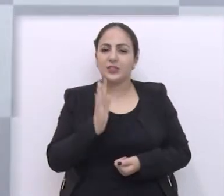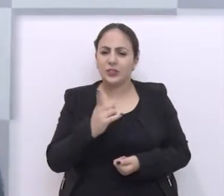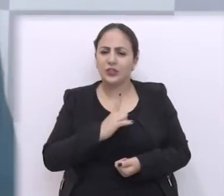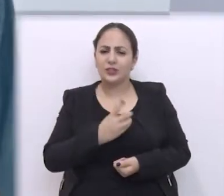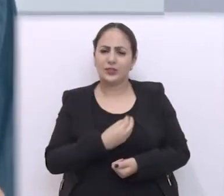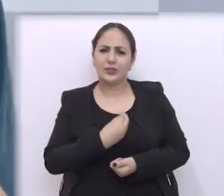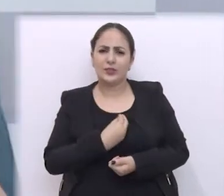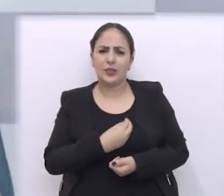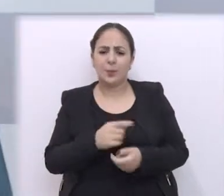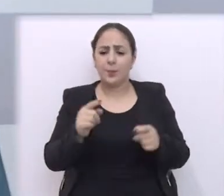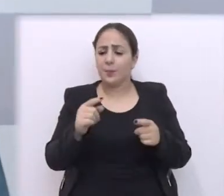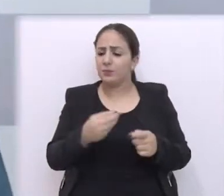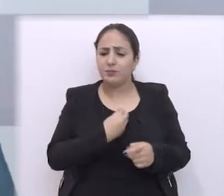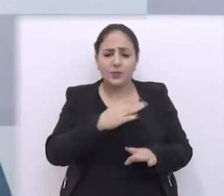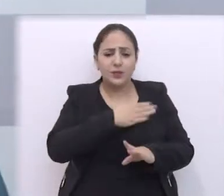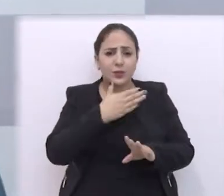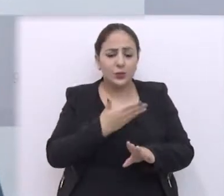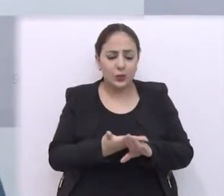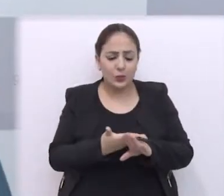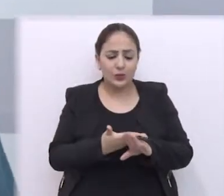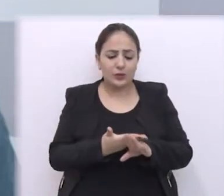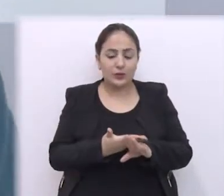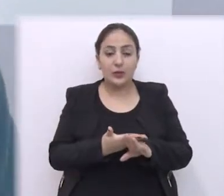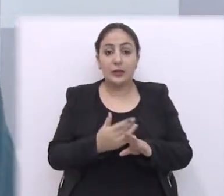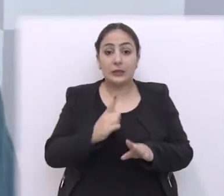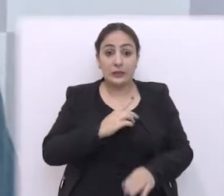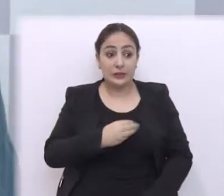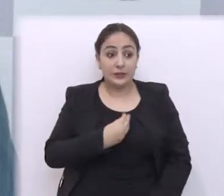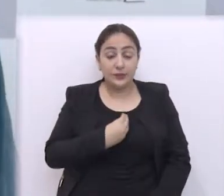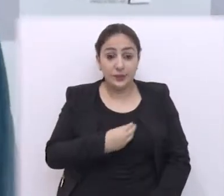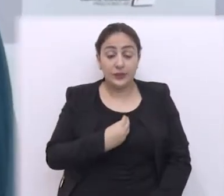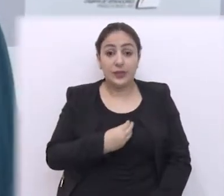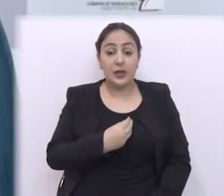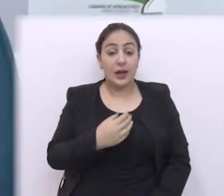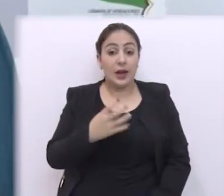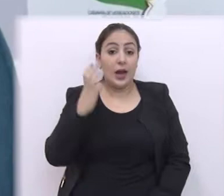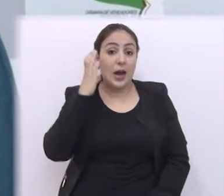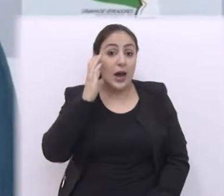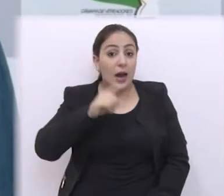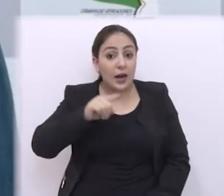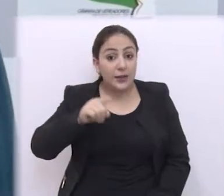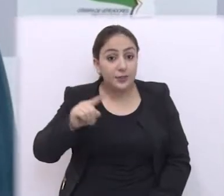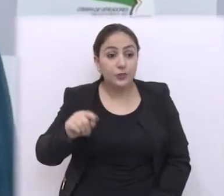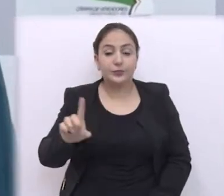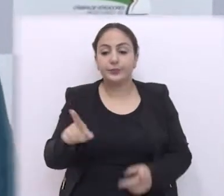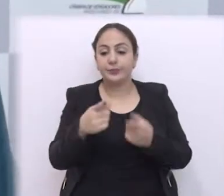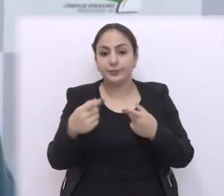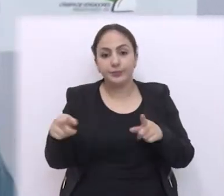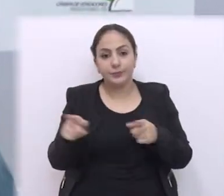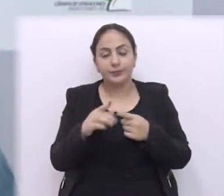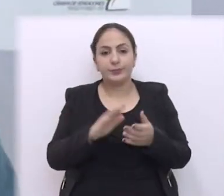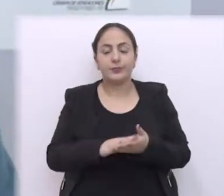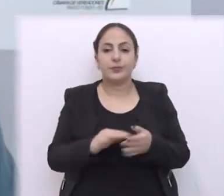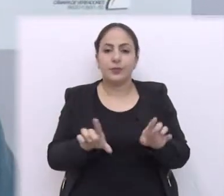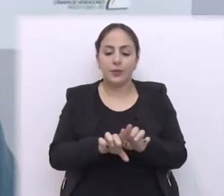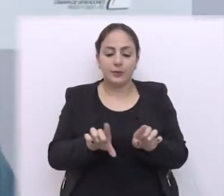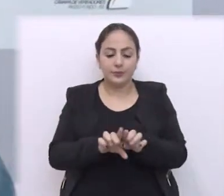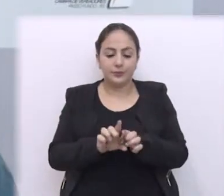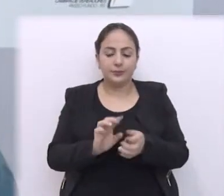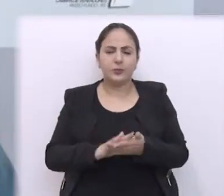que vivemos a nossa vida no rádio, nós que também vivemos da música,